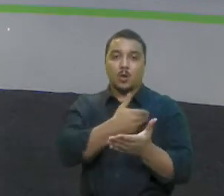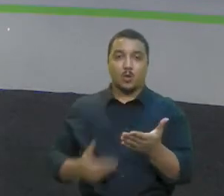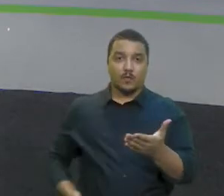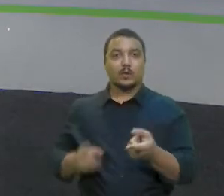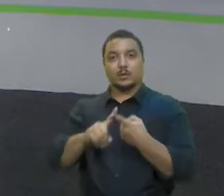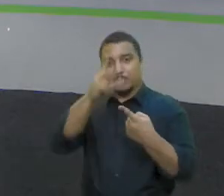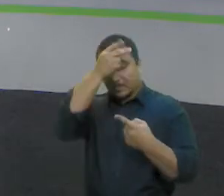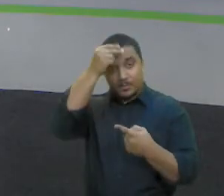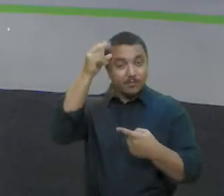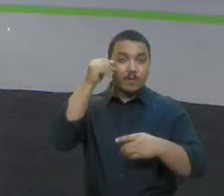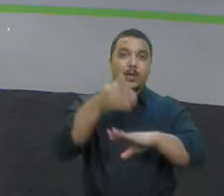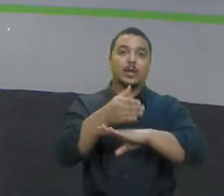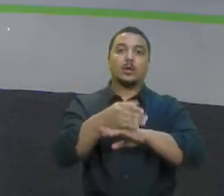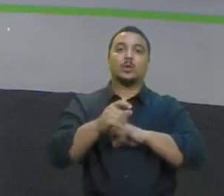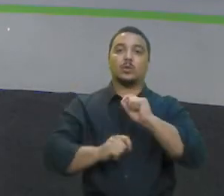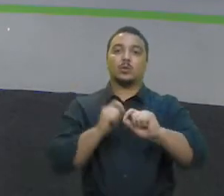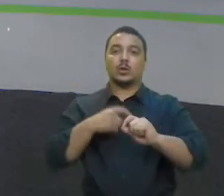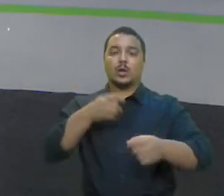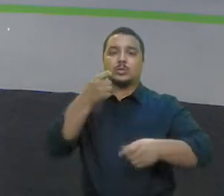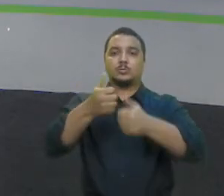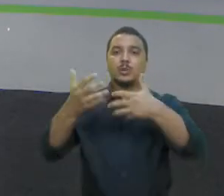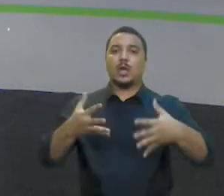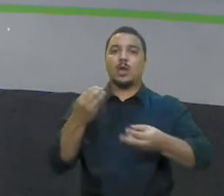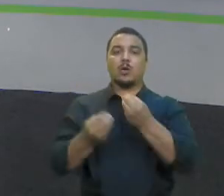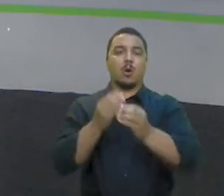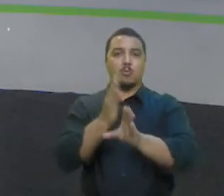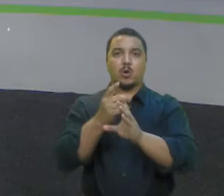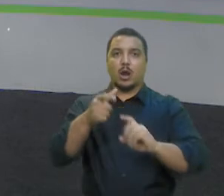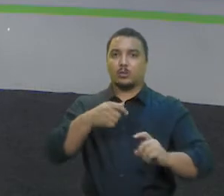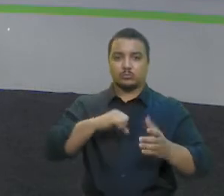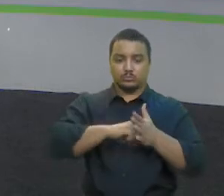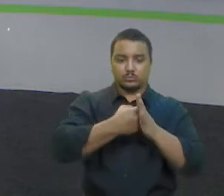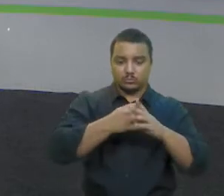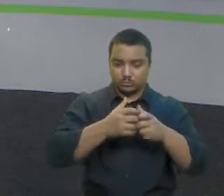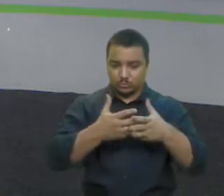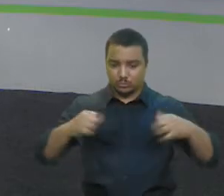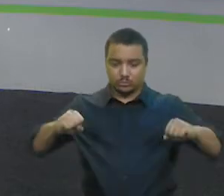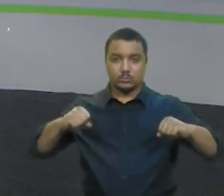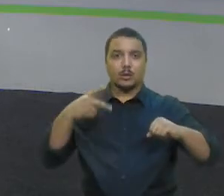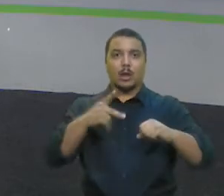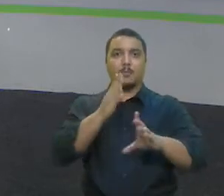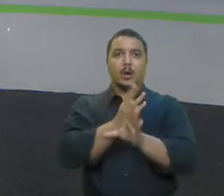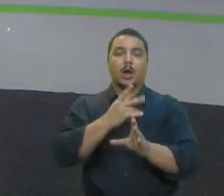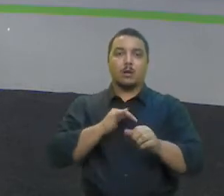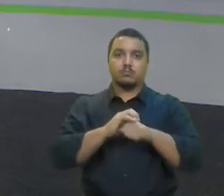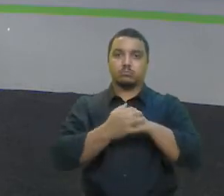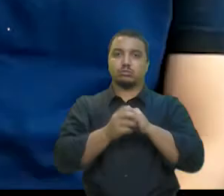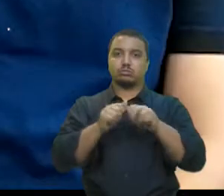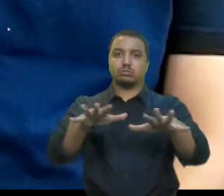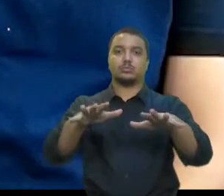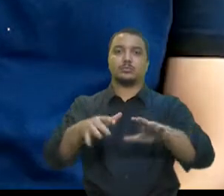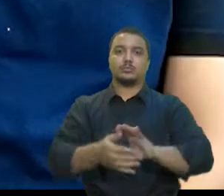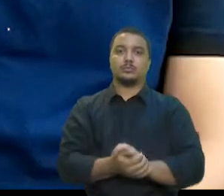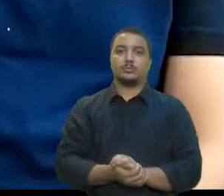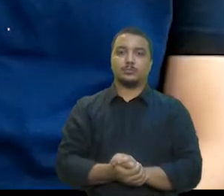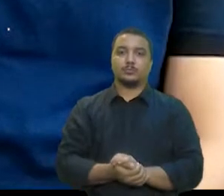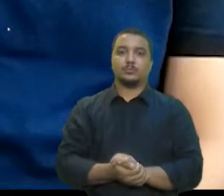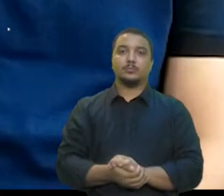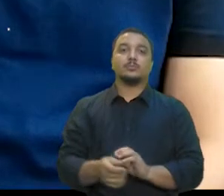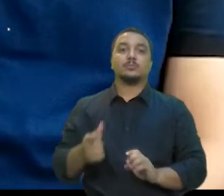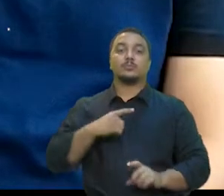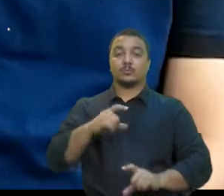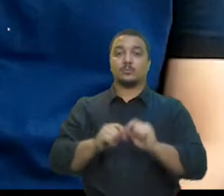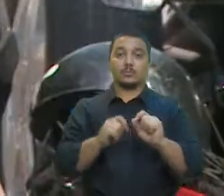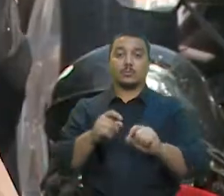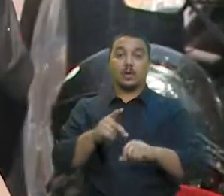prefeitos a justificarem as medidas restritivas adotadas em virtude do avanço da pandemia. A perícia forense do